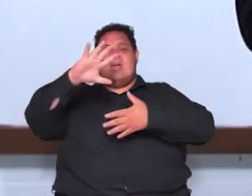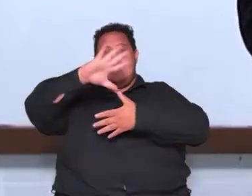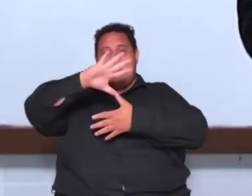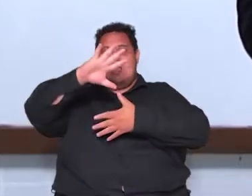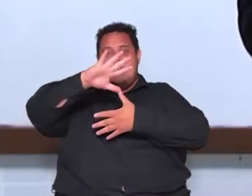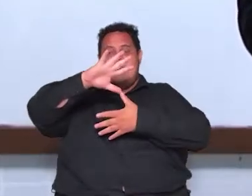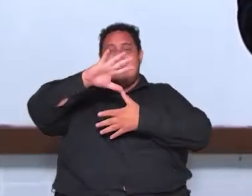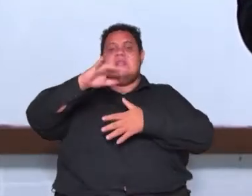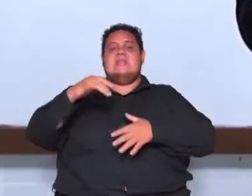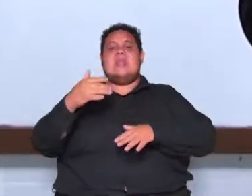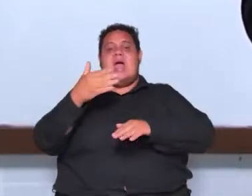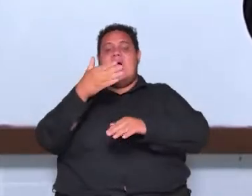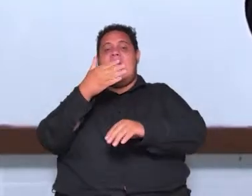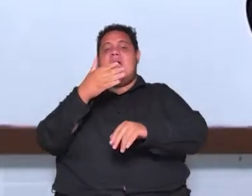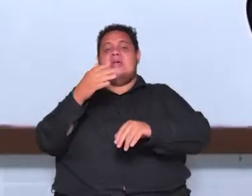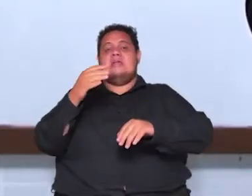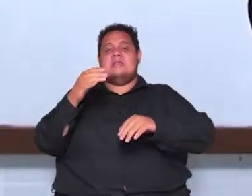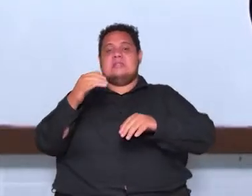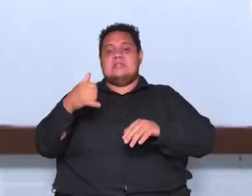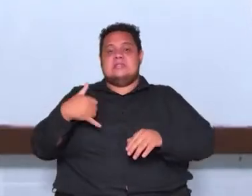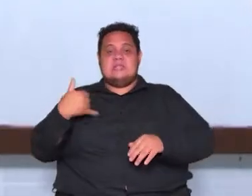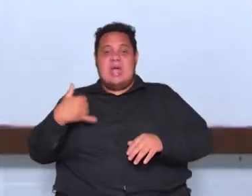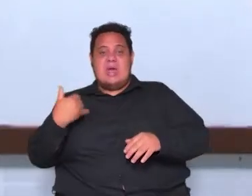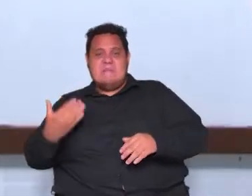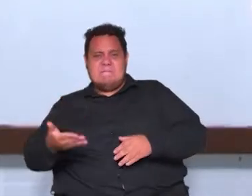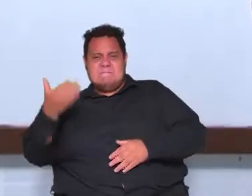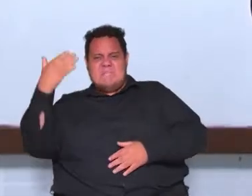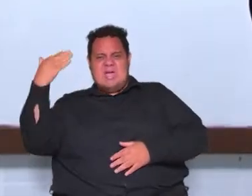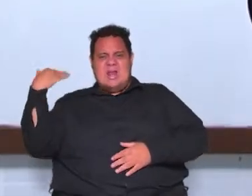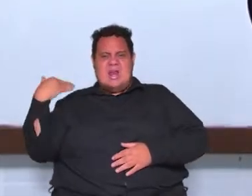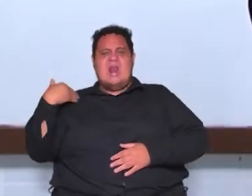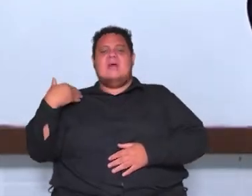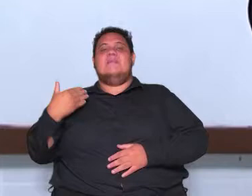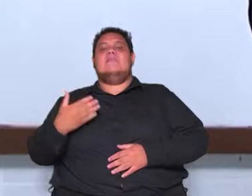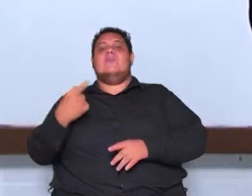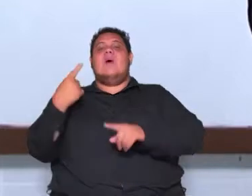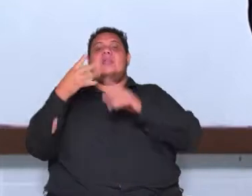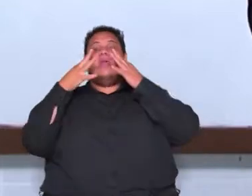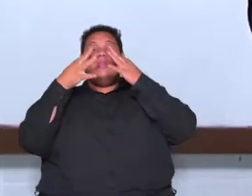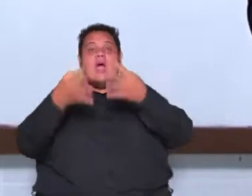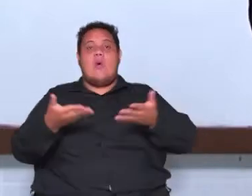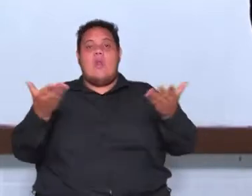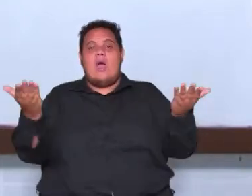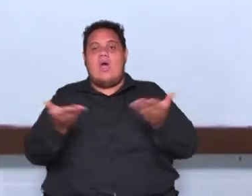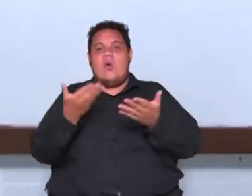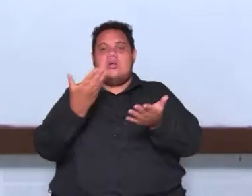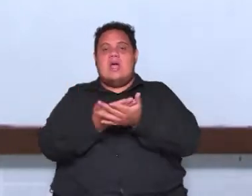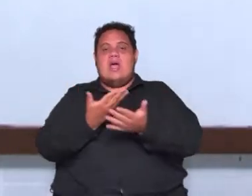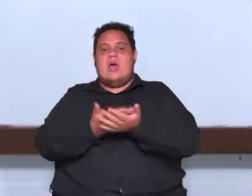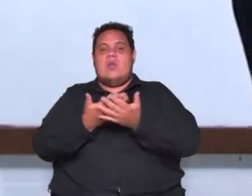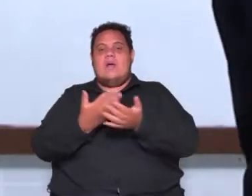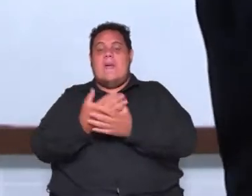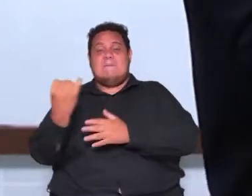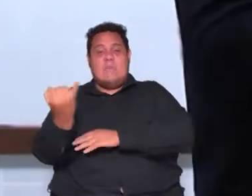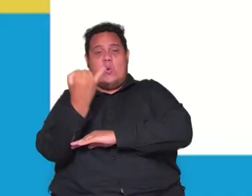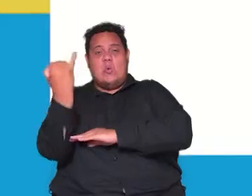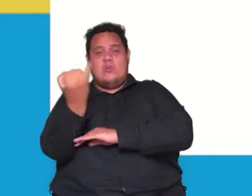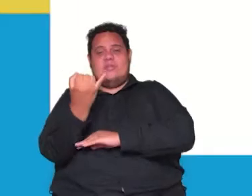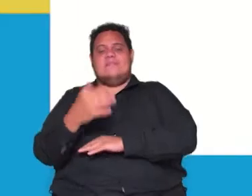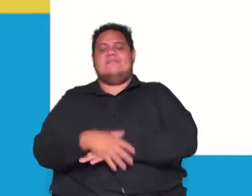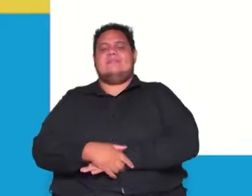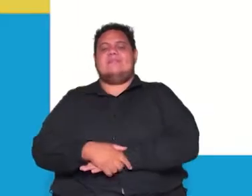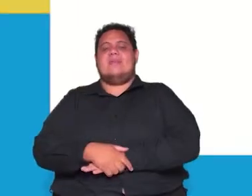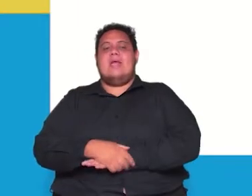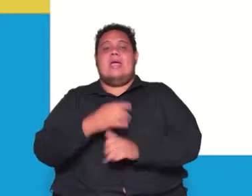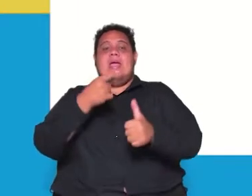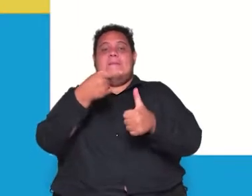Contemporânea, tá certo? Então, preste bem atenção na aula de hoje porque o tema, ele é muito importante. Bom, primeiro lugar